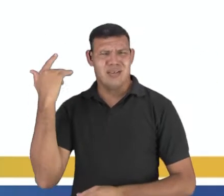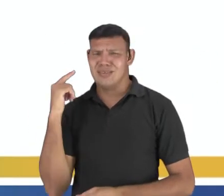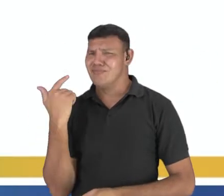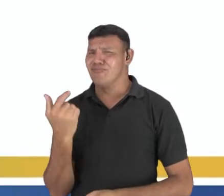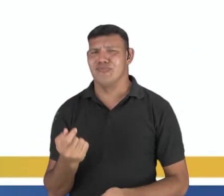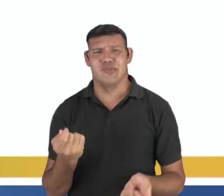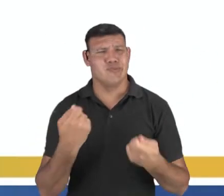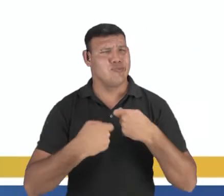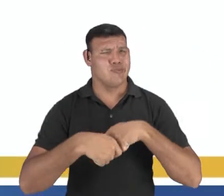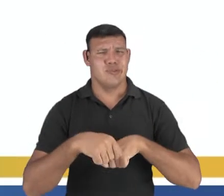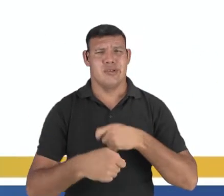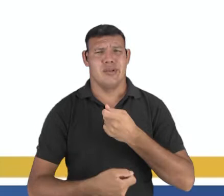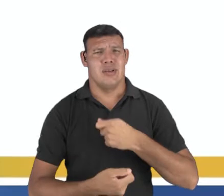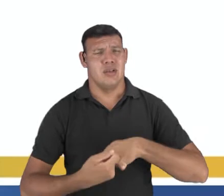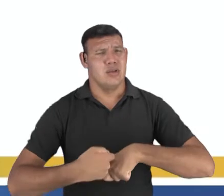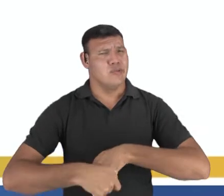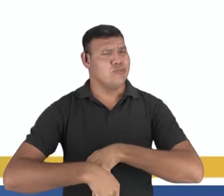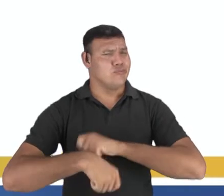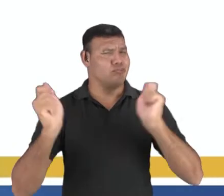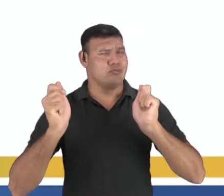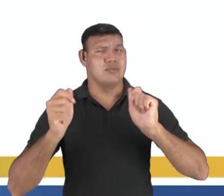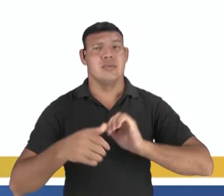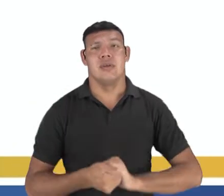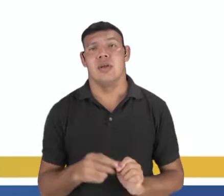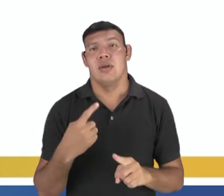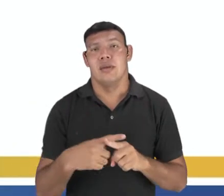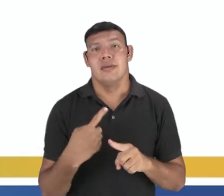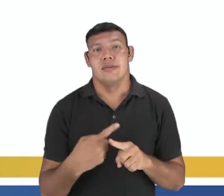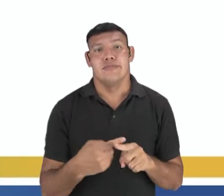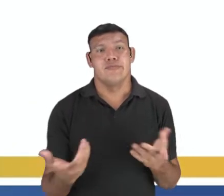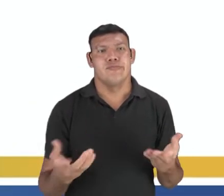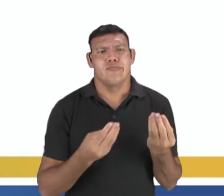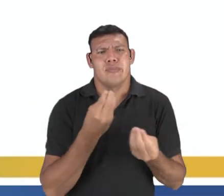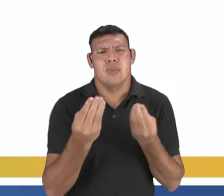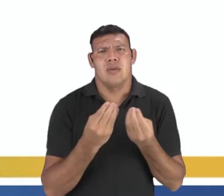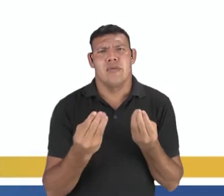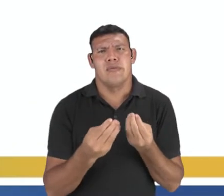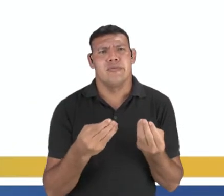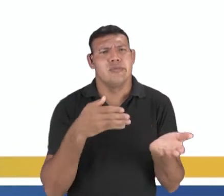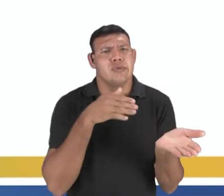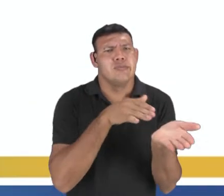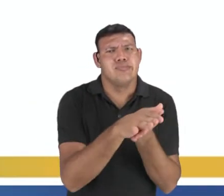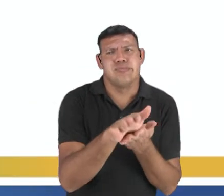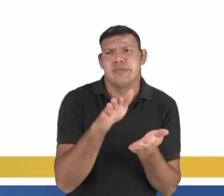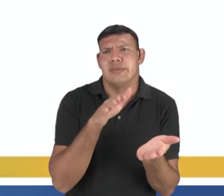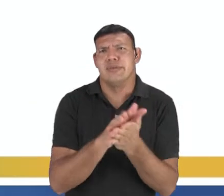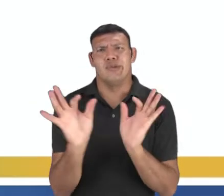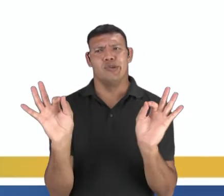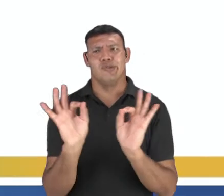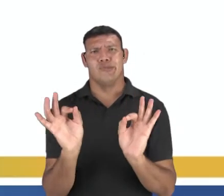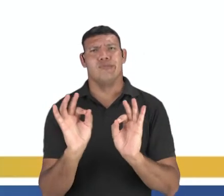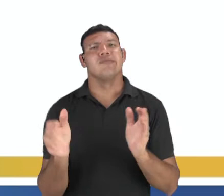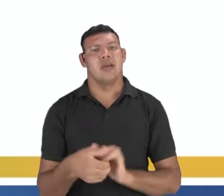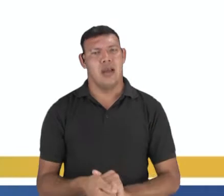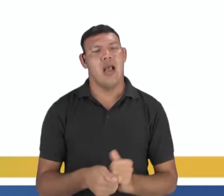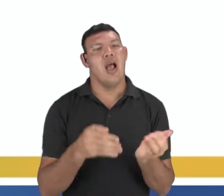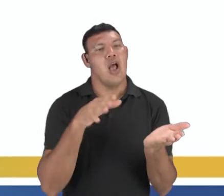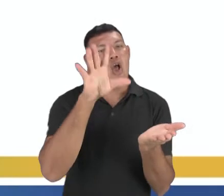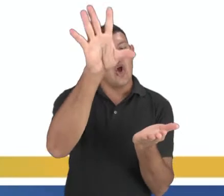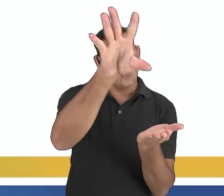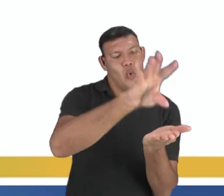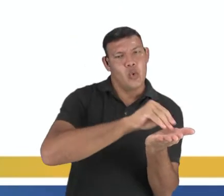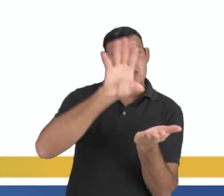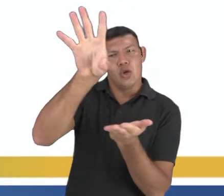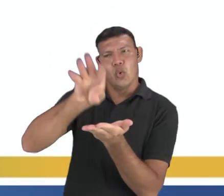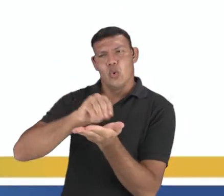né? Não tinha como a gente fazer uma cópia de uma página escrita, por exemplo. E aí esse avanço representou isso,